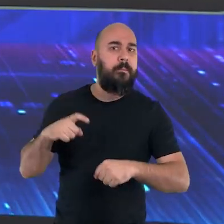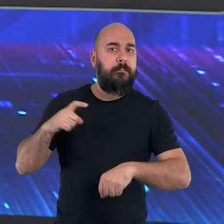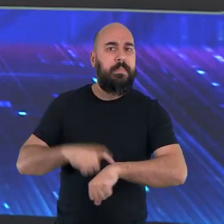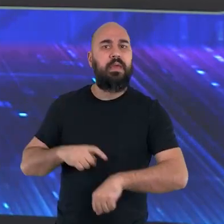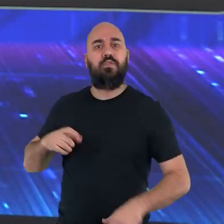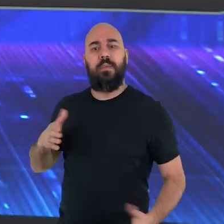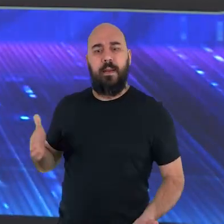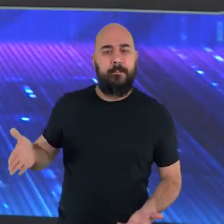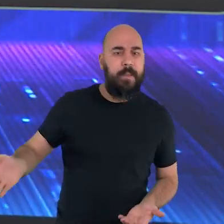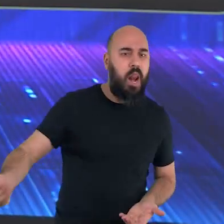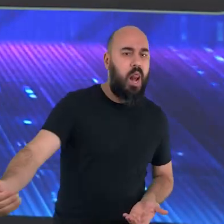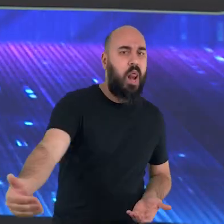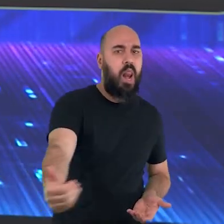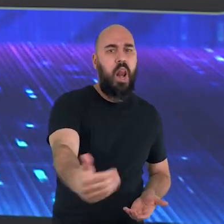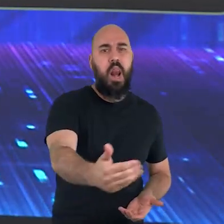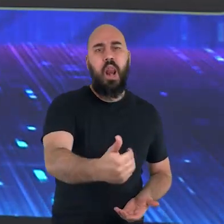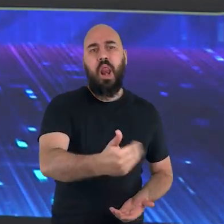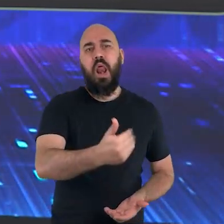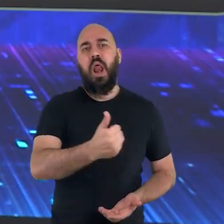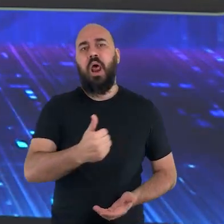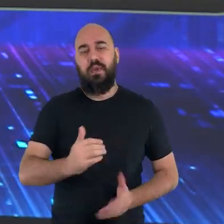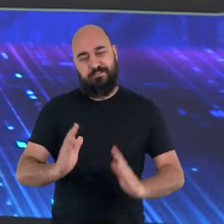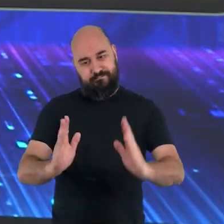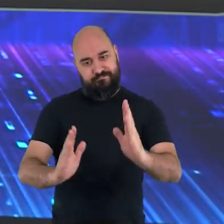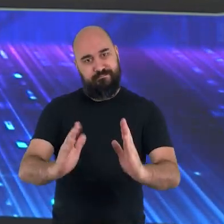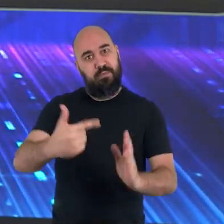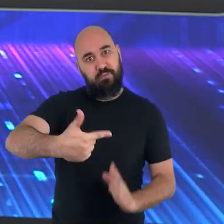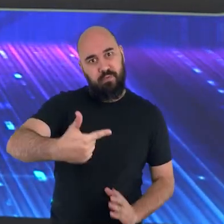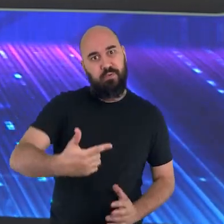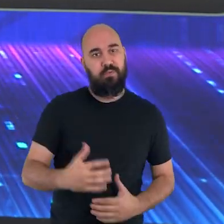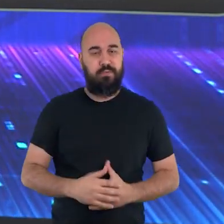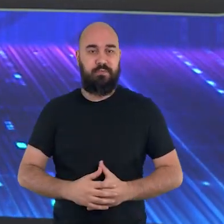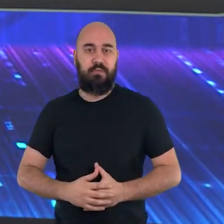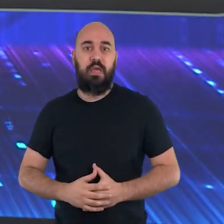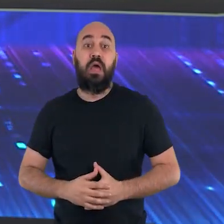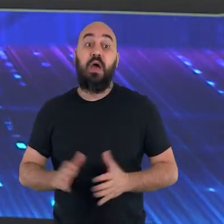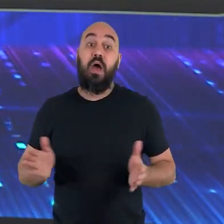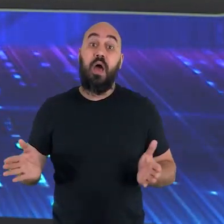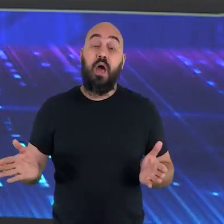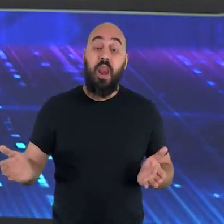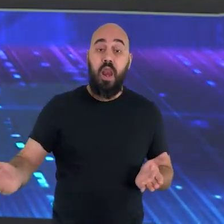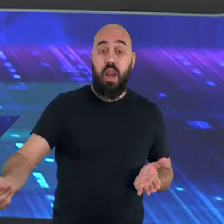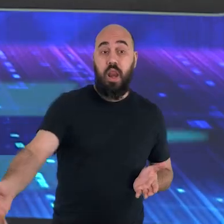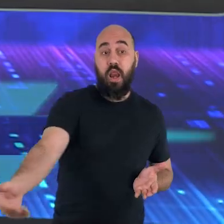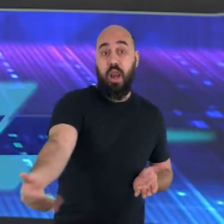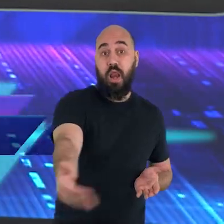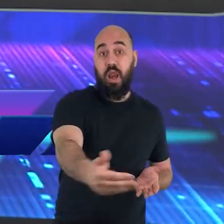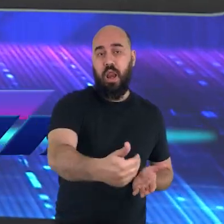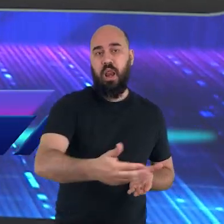tirar os frutos da terra. Diz assim, versículo 14 de Apocalipse 14.